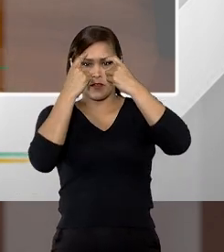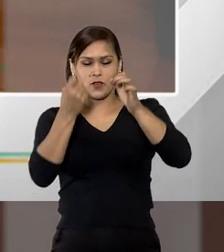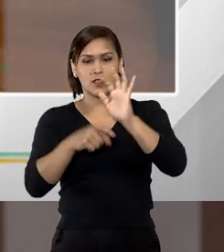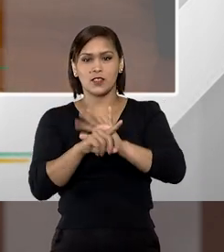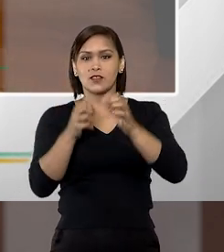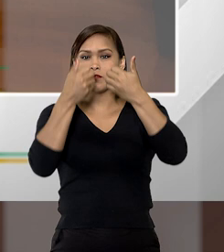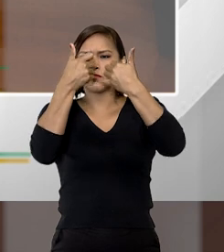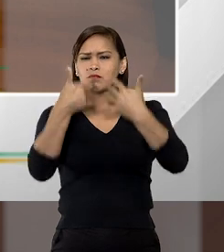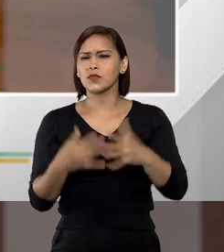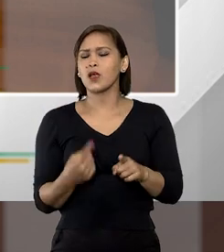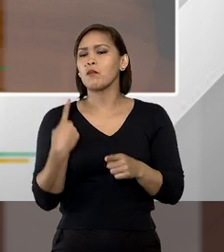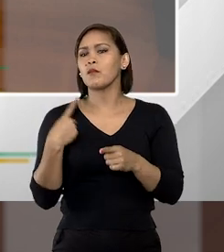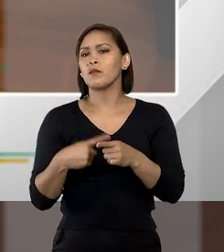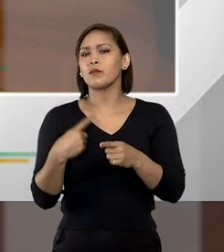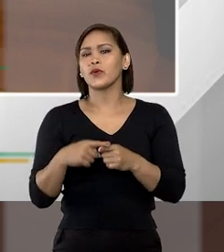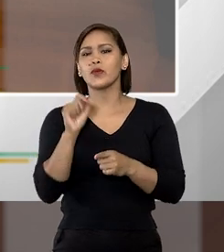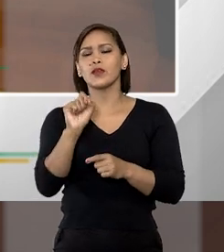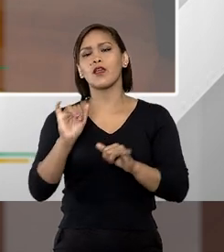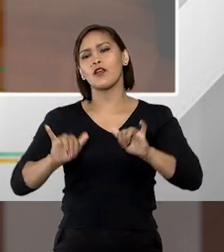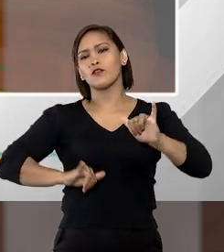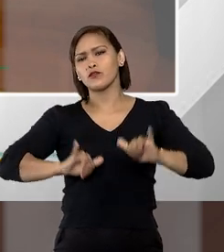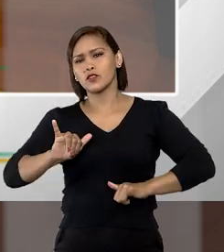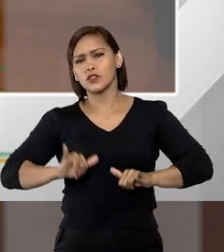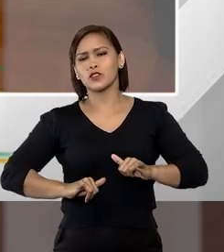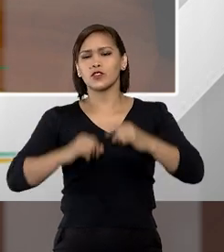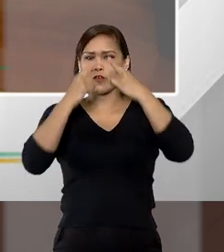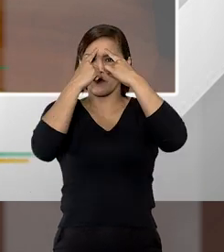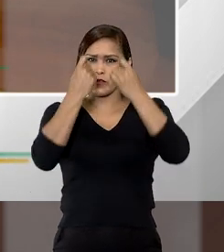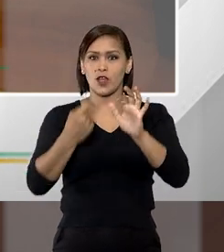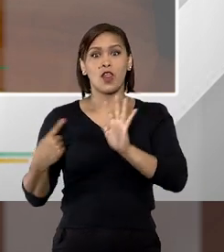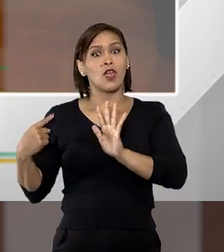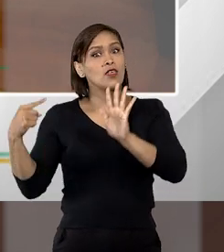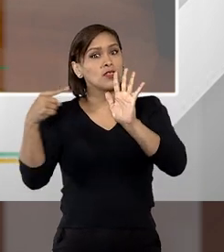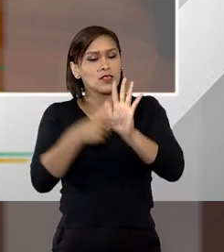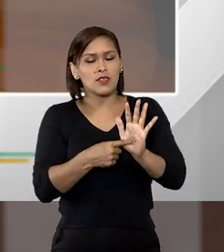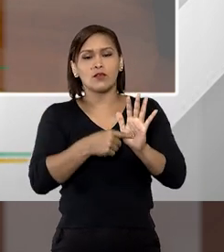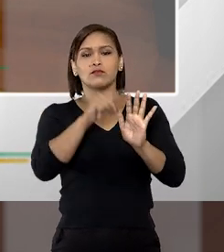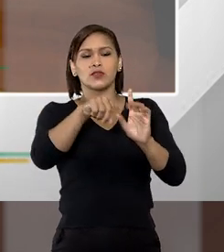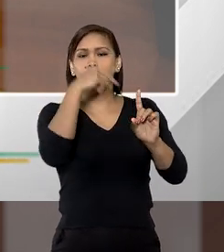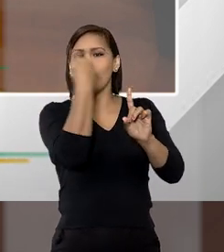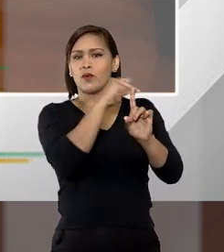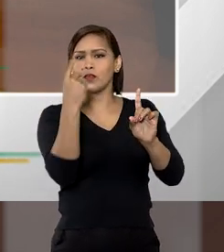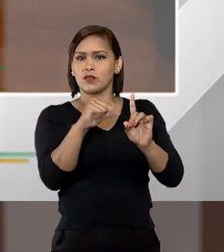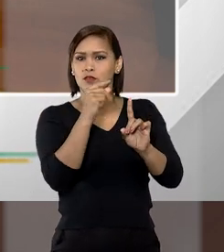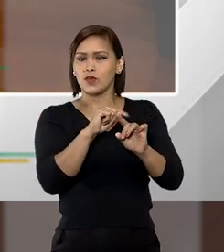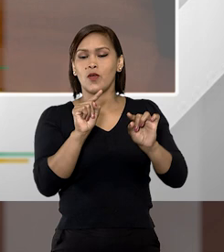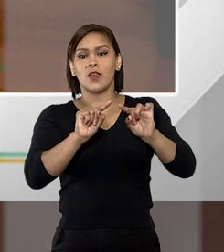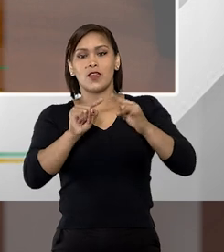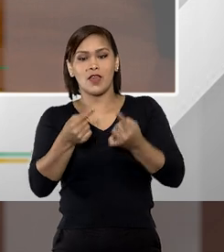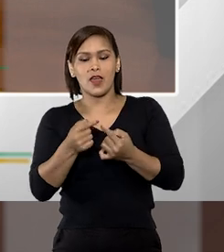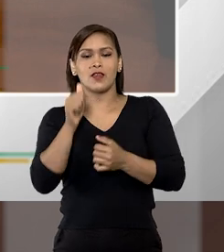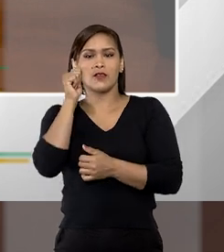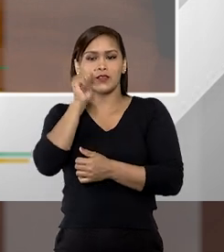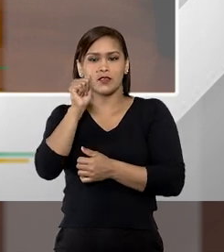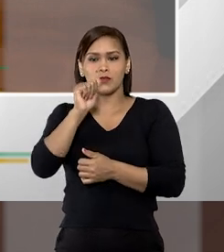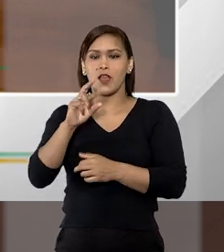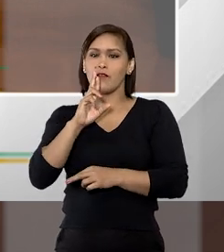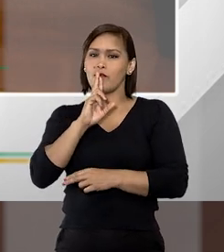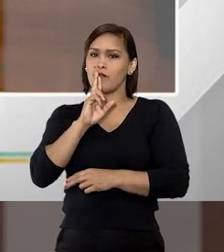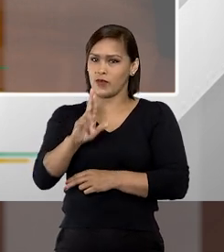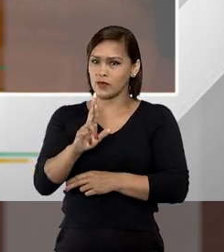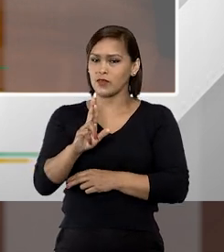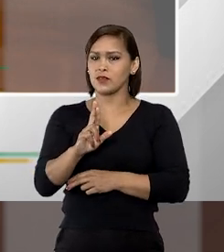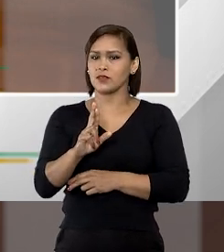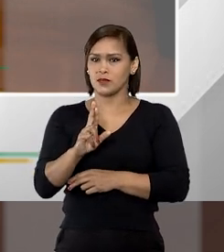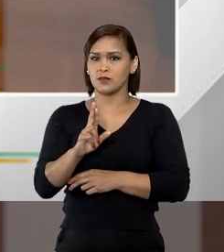dizer para nós por que que você sofre violência e você não denuncia o seu agressor, e aí quando essas mulheres vão dar a resposta